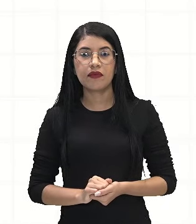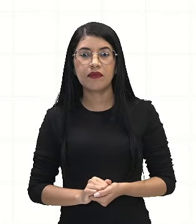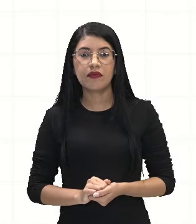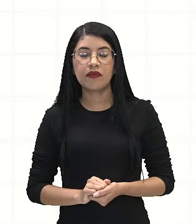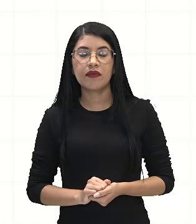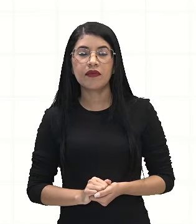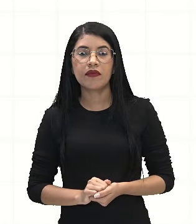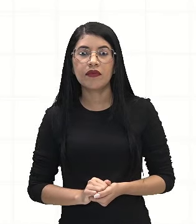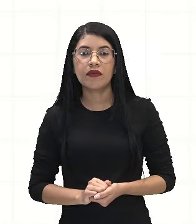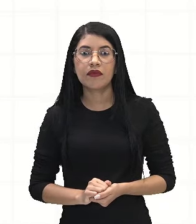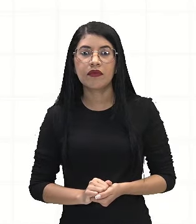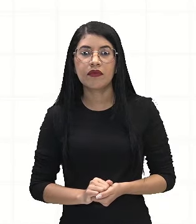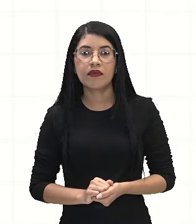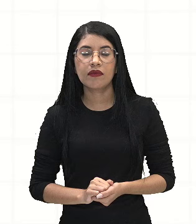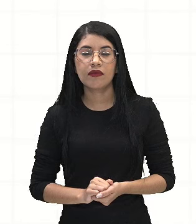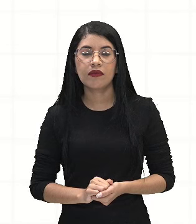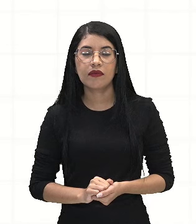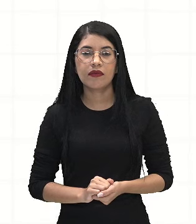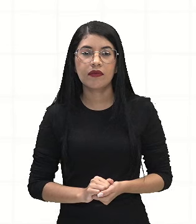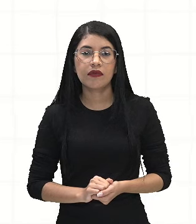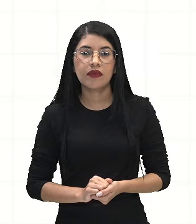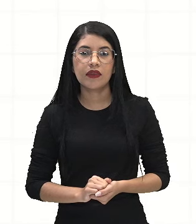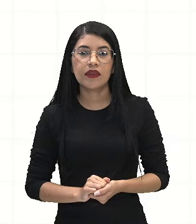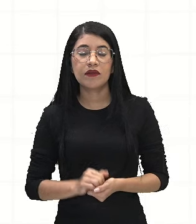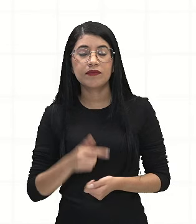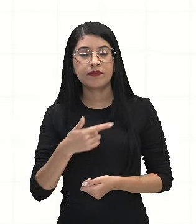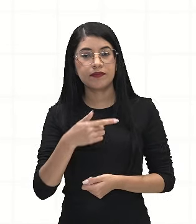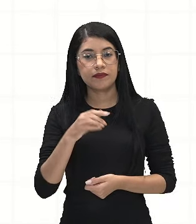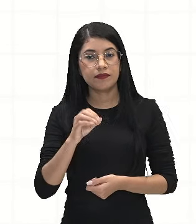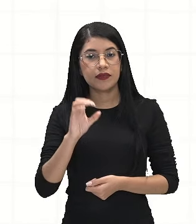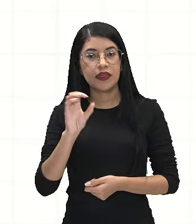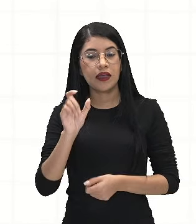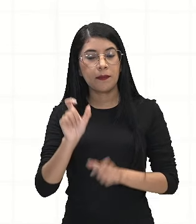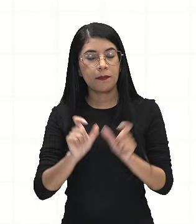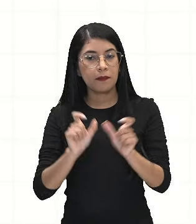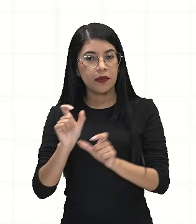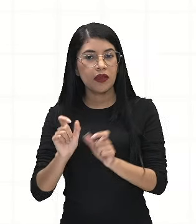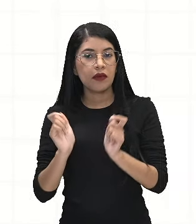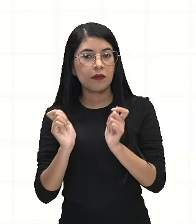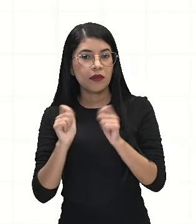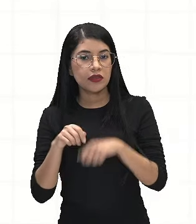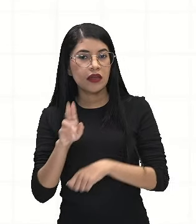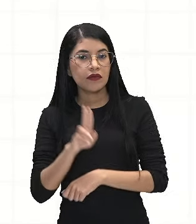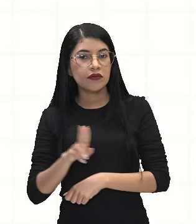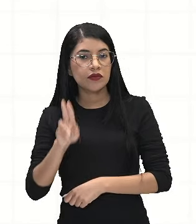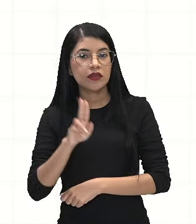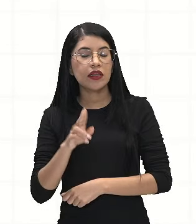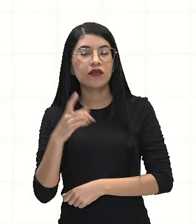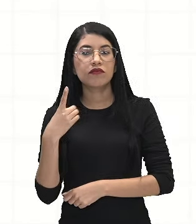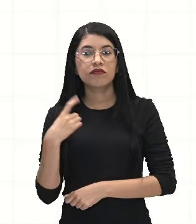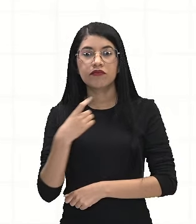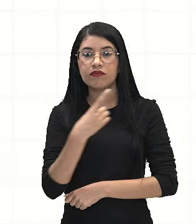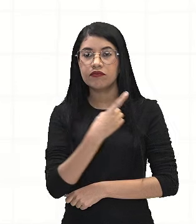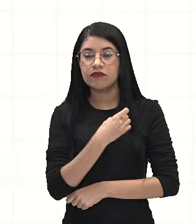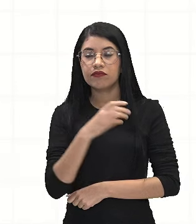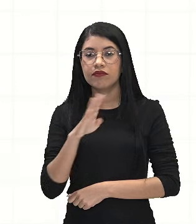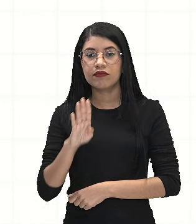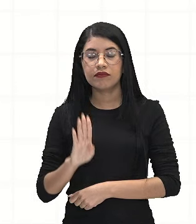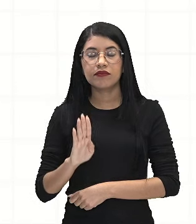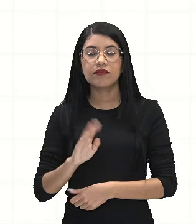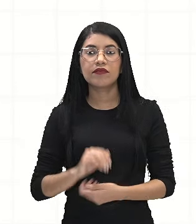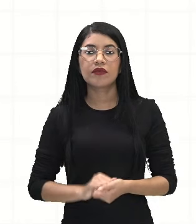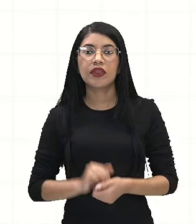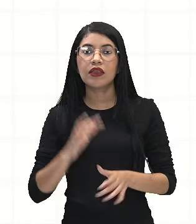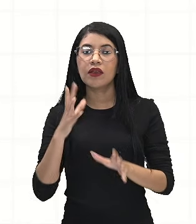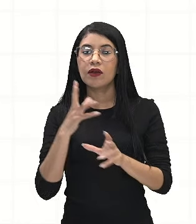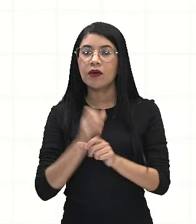Porque são 70 pessoas que são possíveis de ser usuário aí do perfume B. E o total?